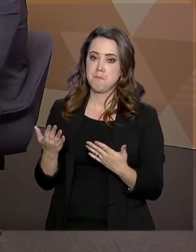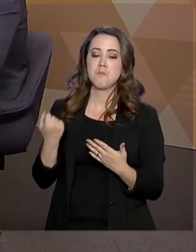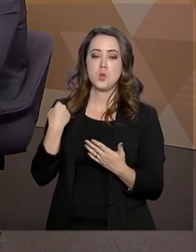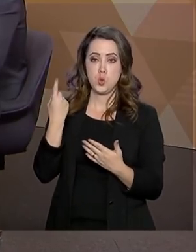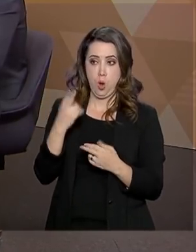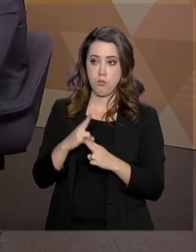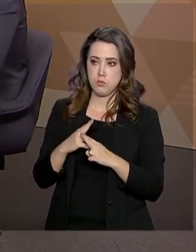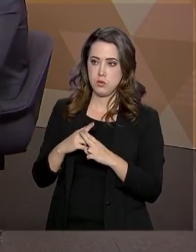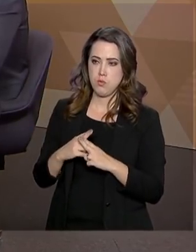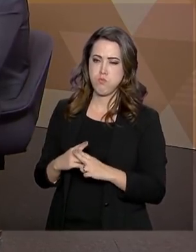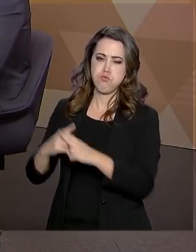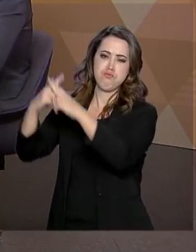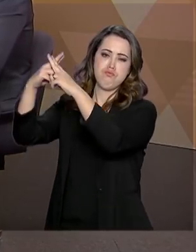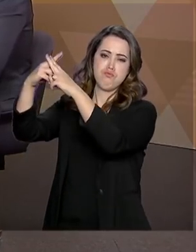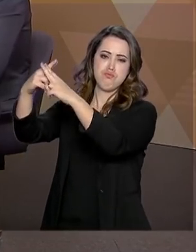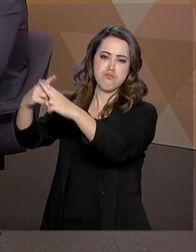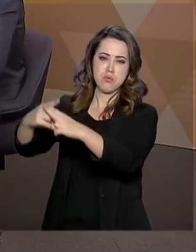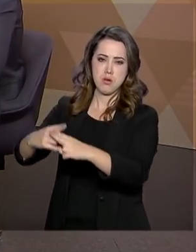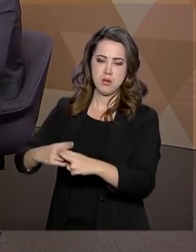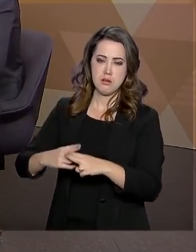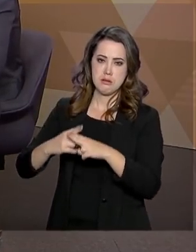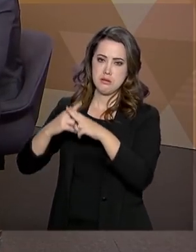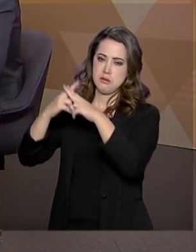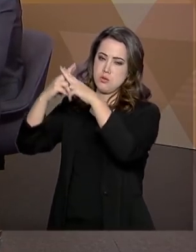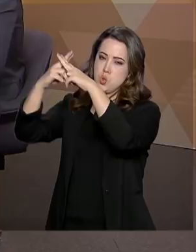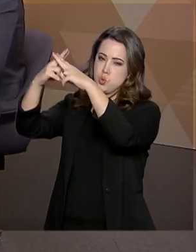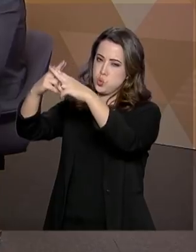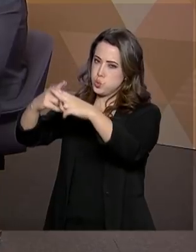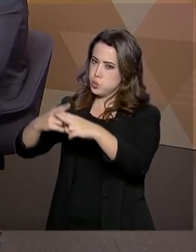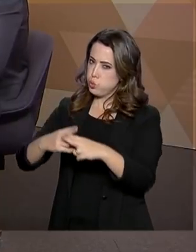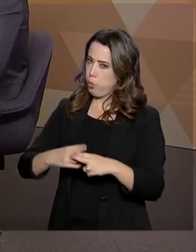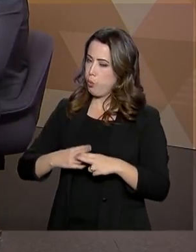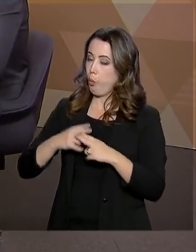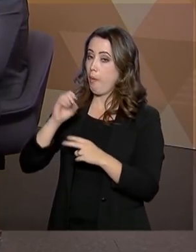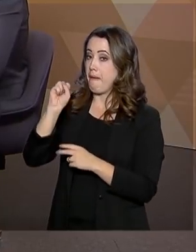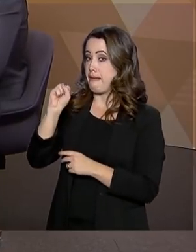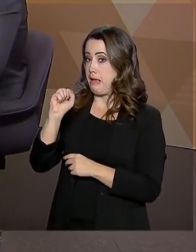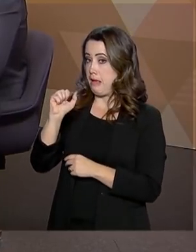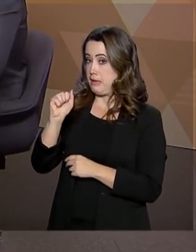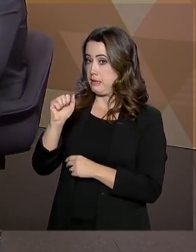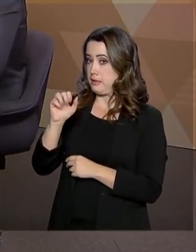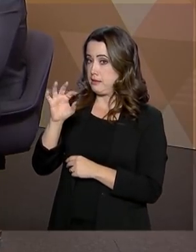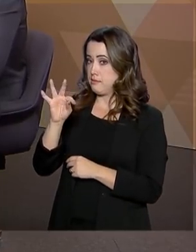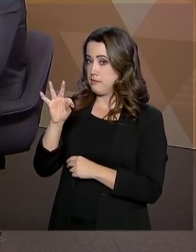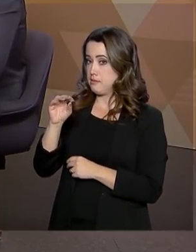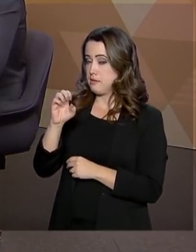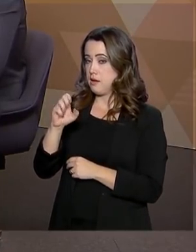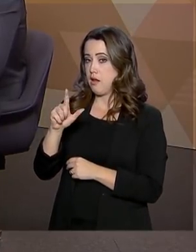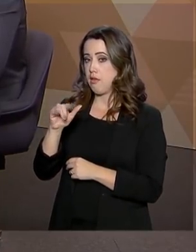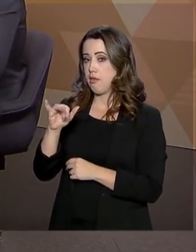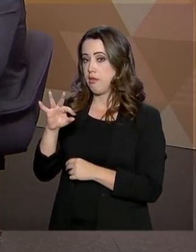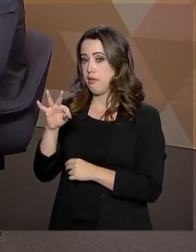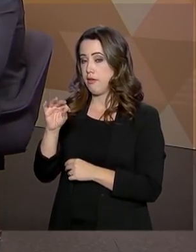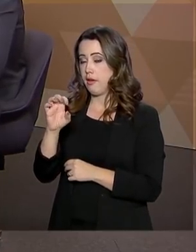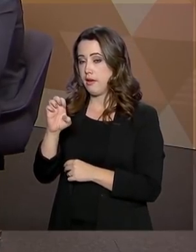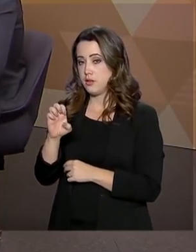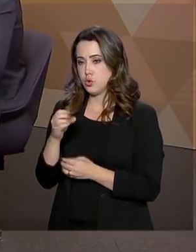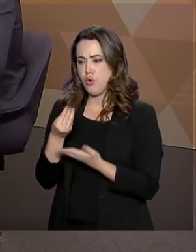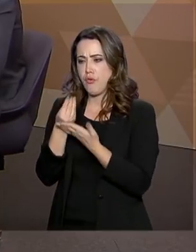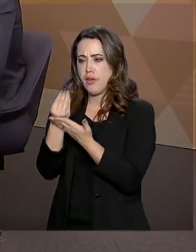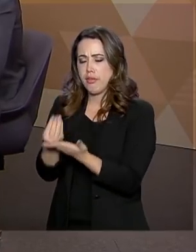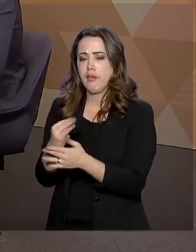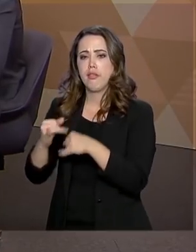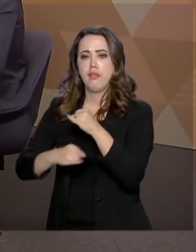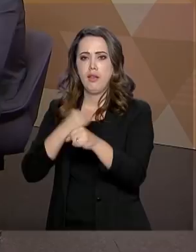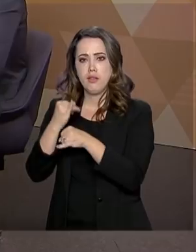um satélite recentemente. Esse satélite está sendo ativado para prover banda larga em alta velocidade para as regiões mais